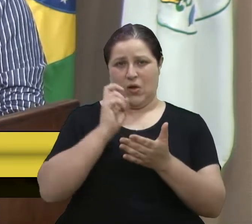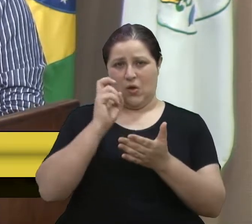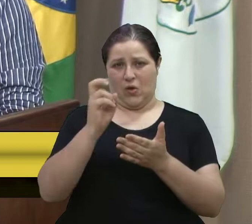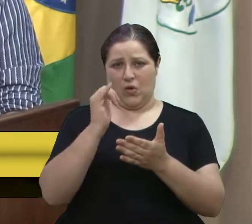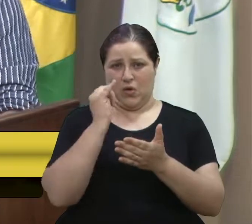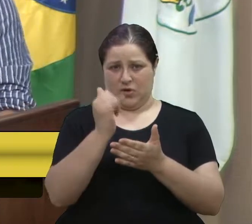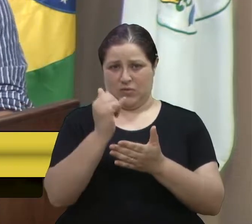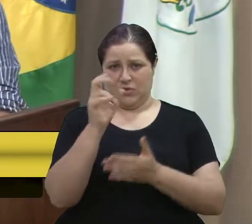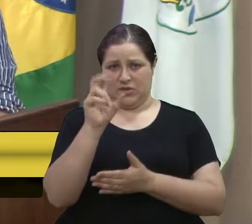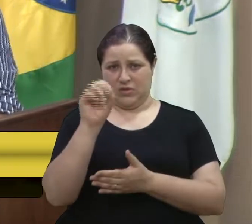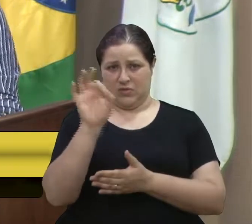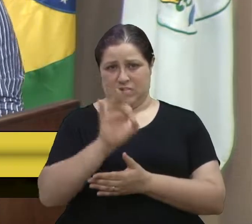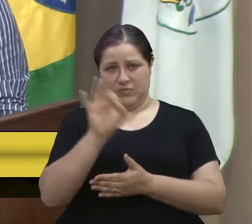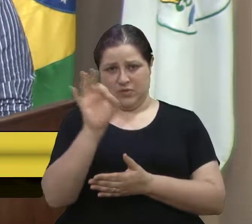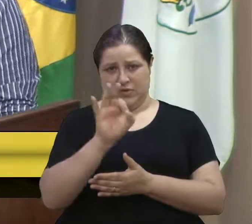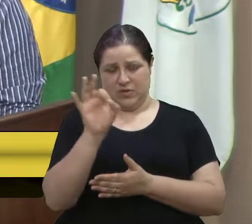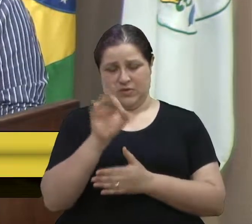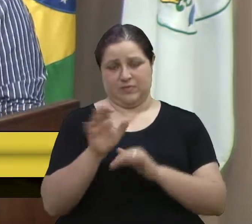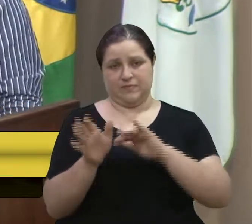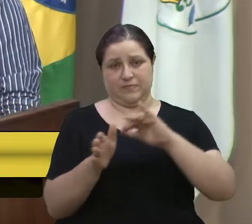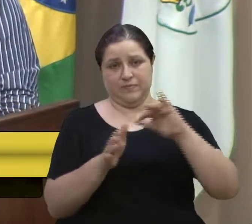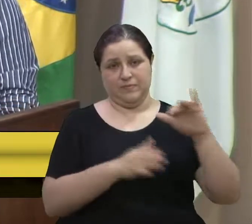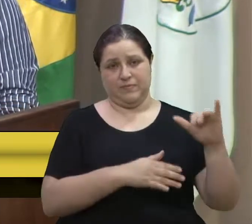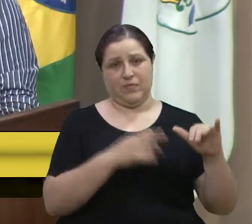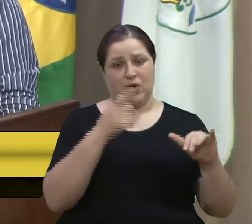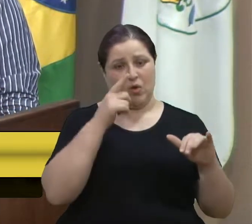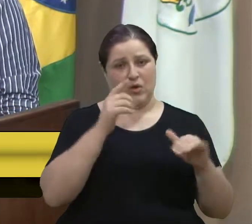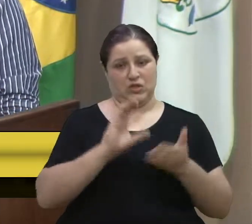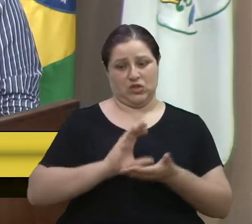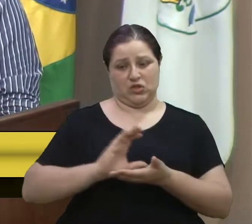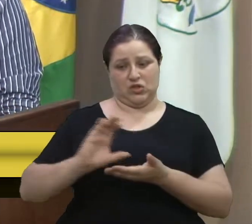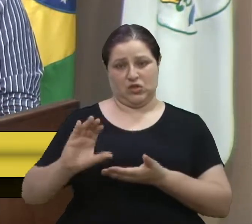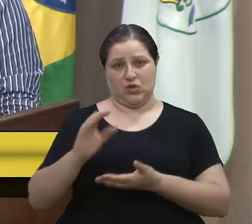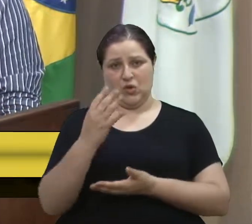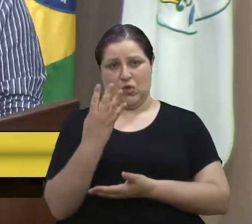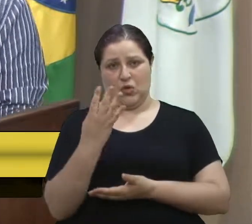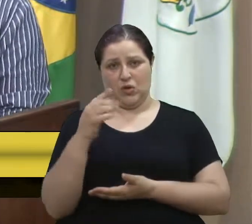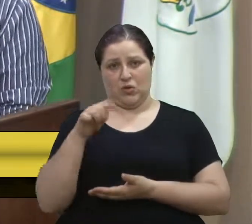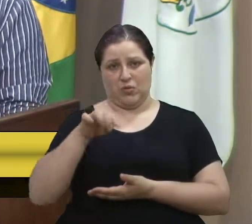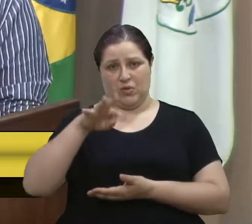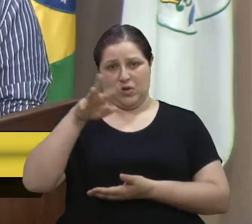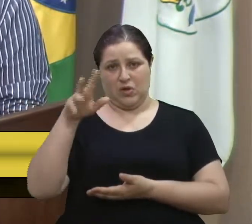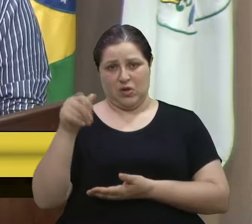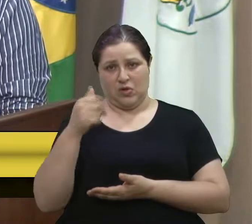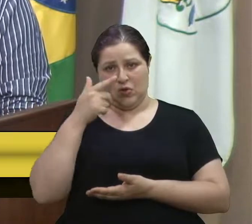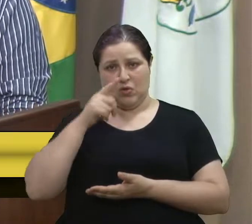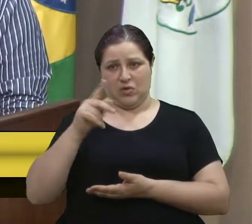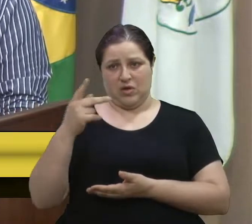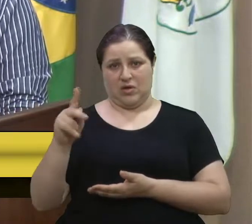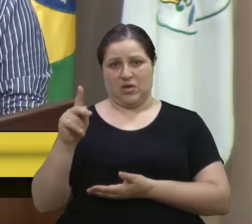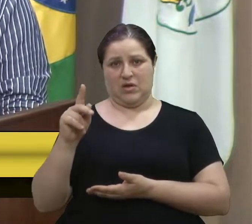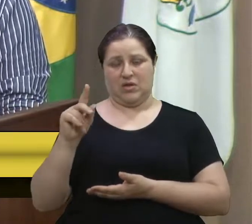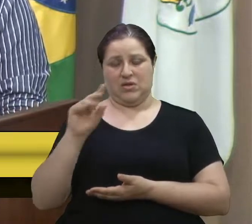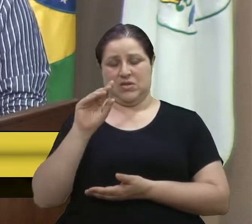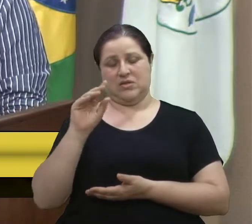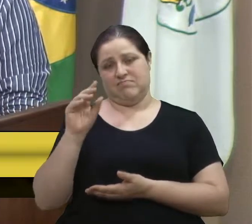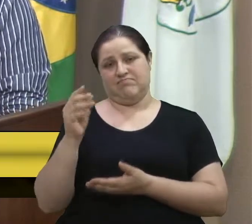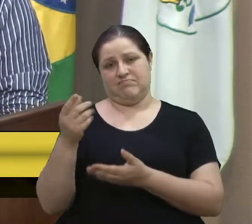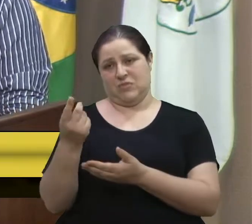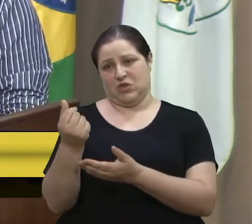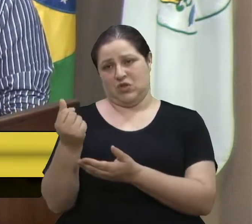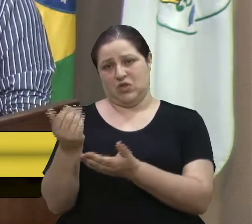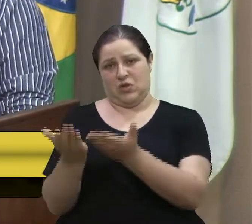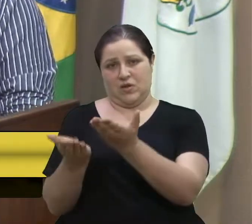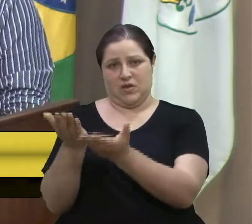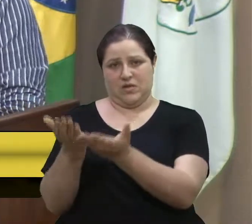Então, 4 milhões para equilíbrio financeiro e ainda a